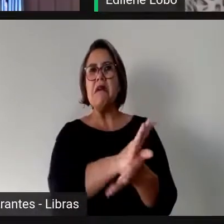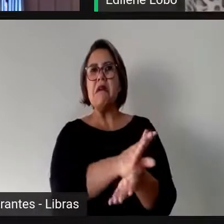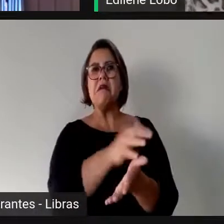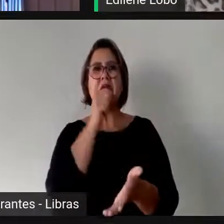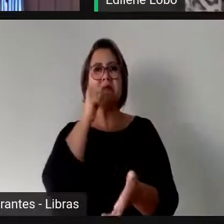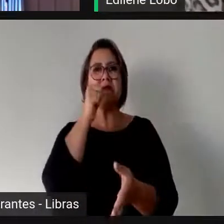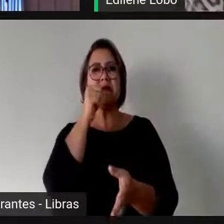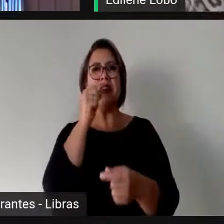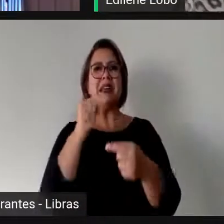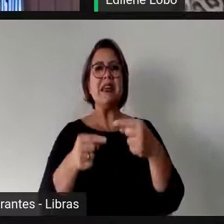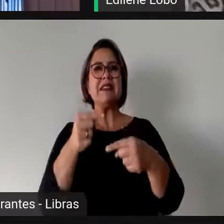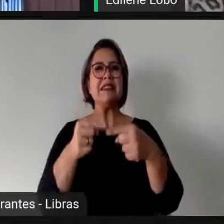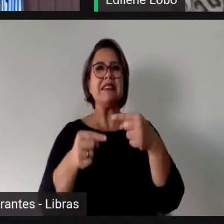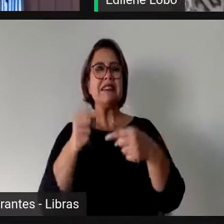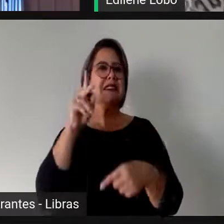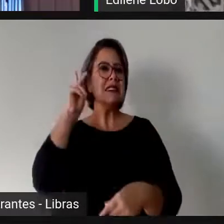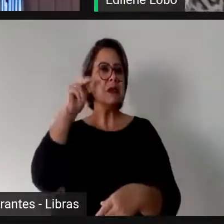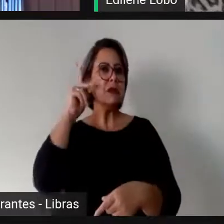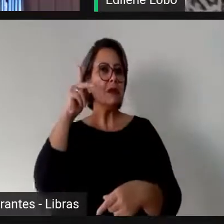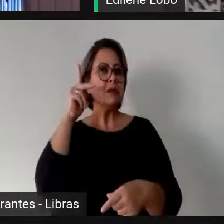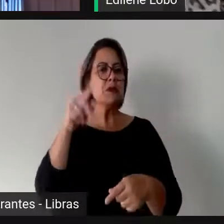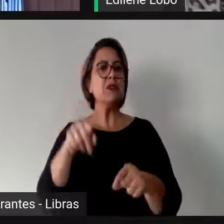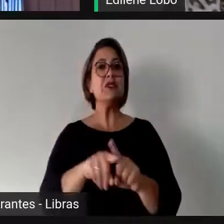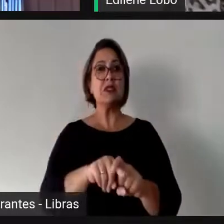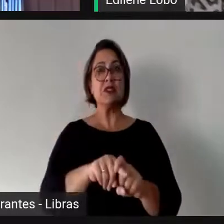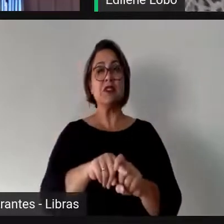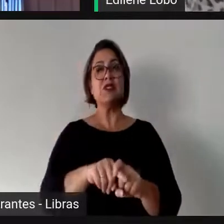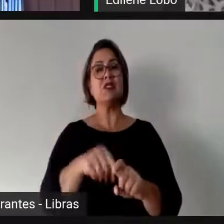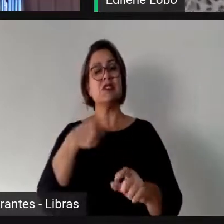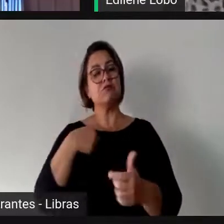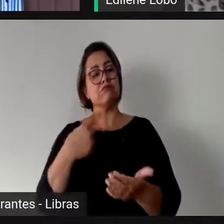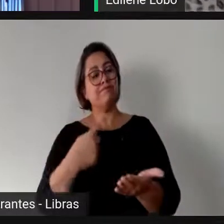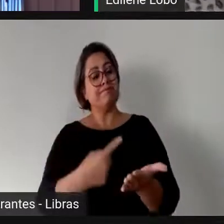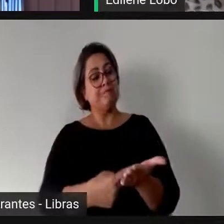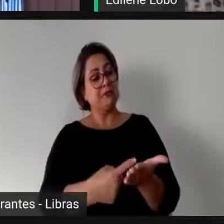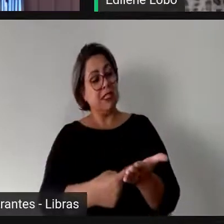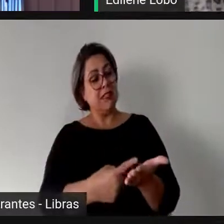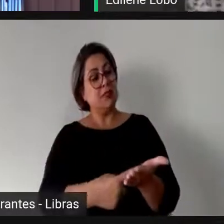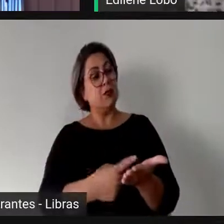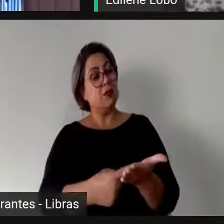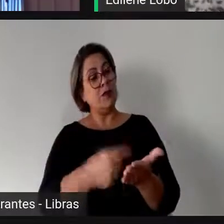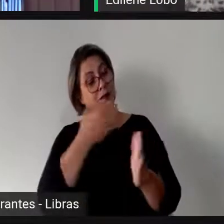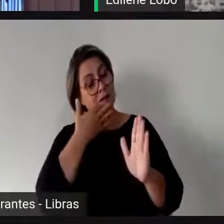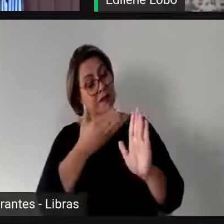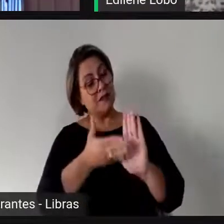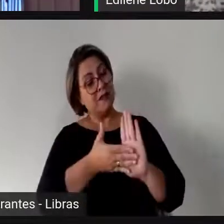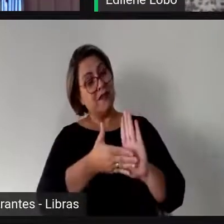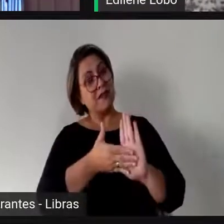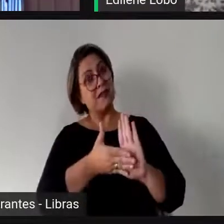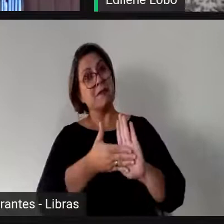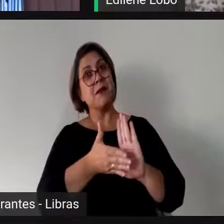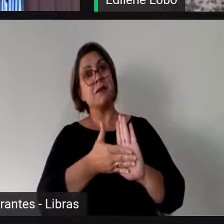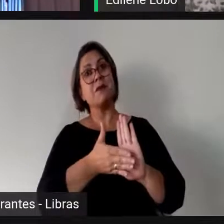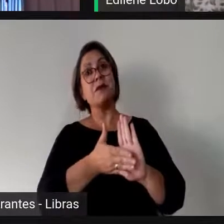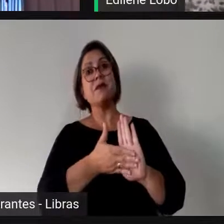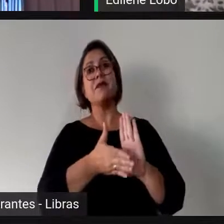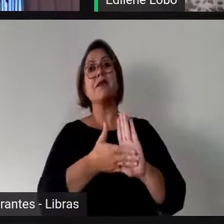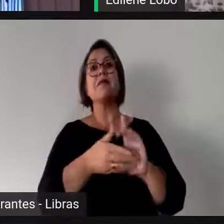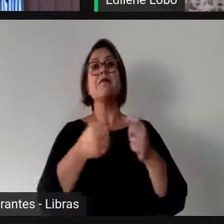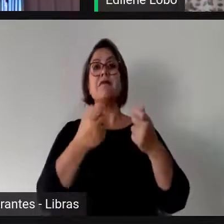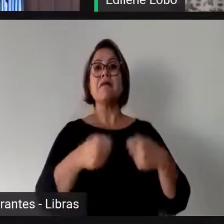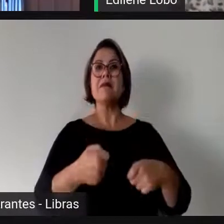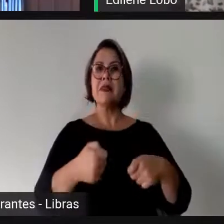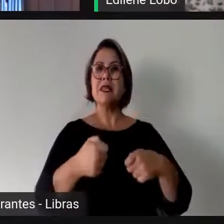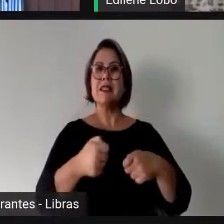uma das nossas propostas e um dos nossos compromissos, passa, portanto, com essa necessidade de